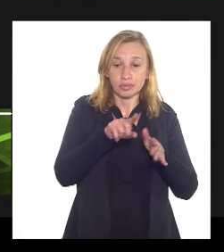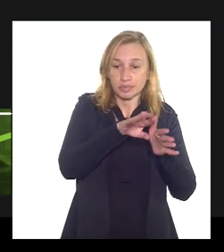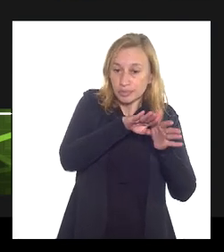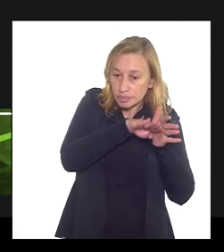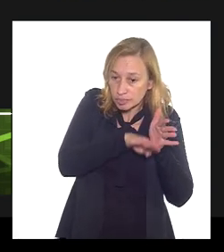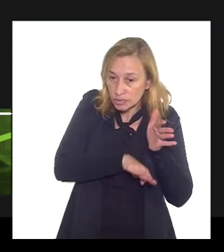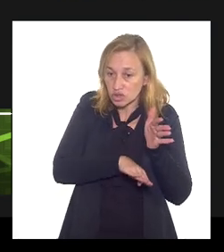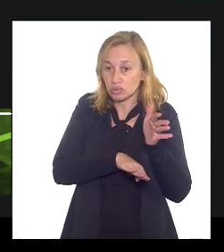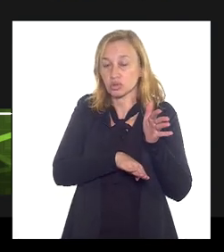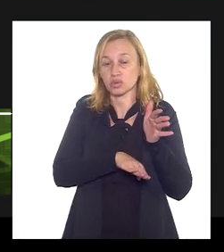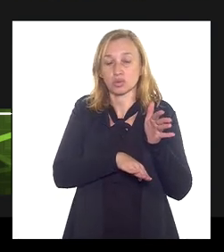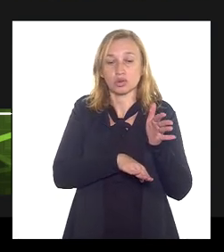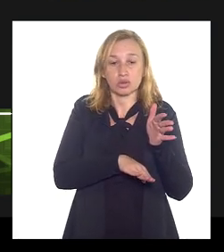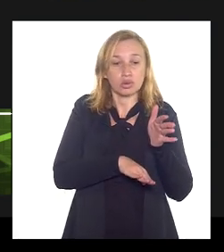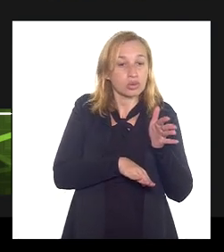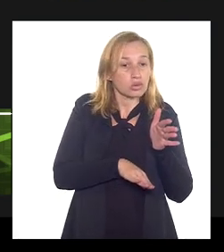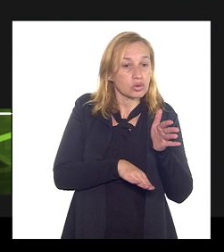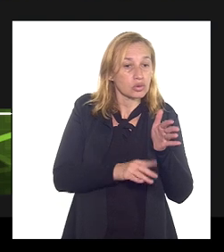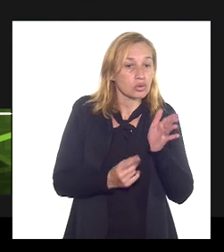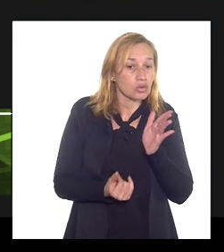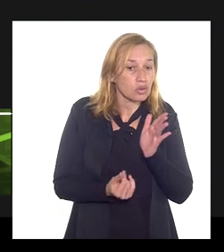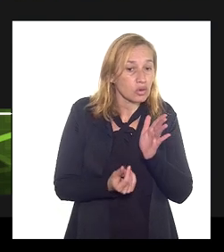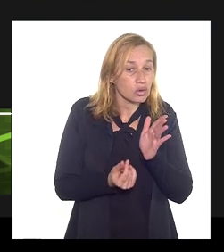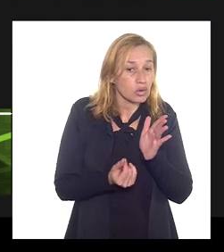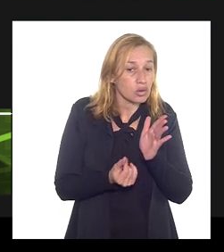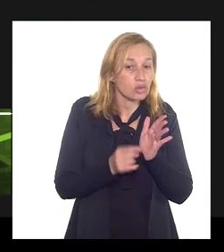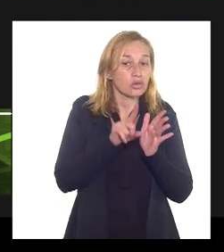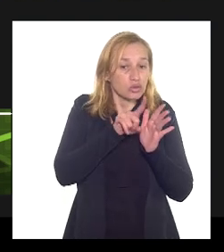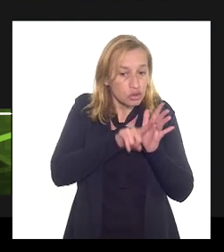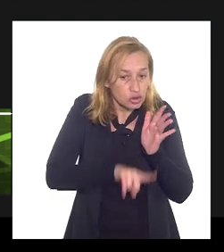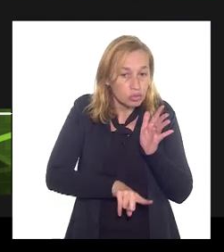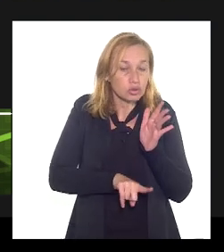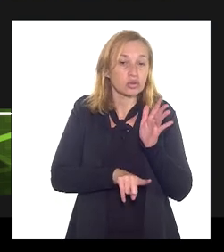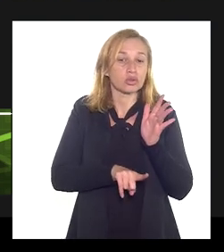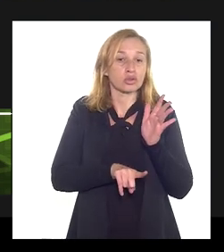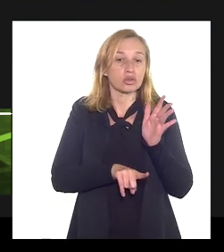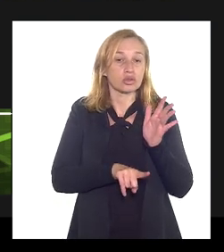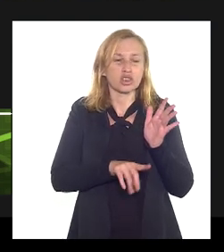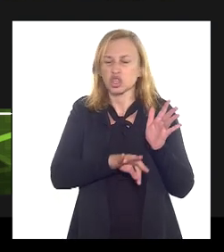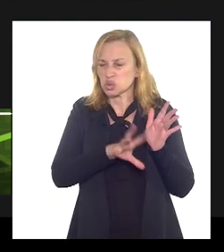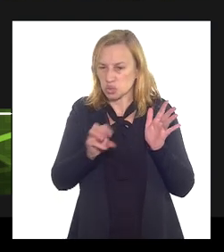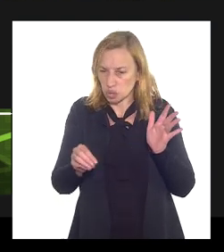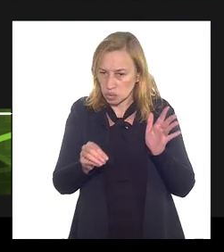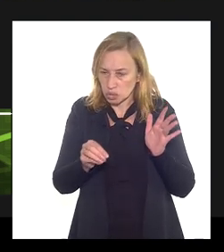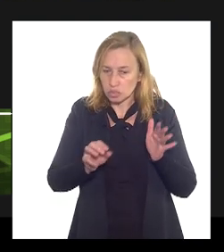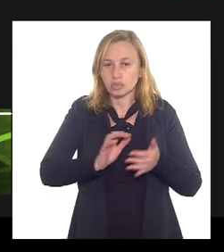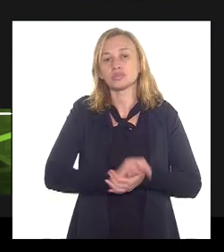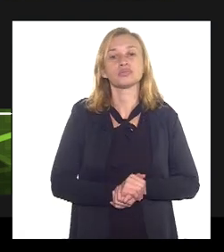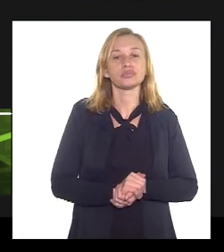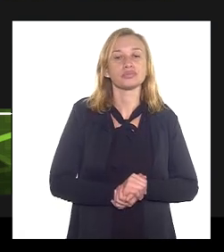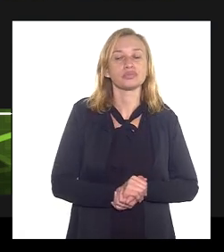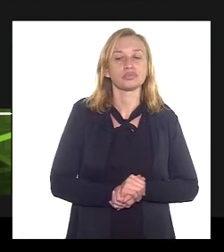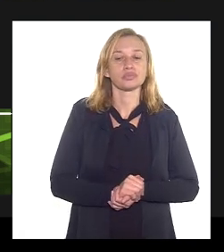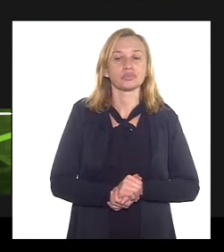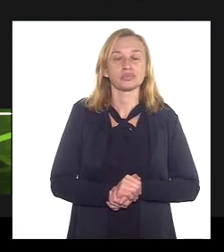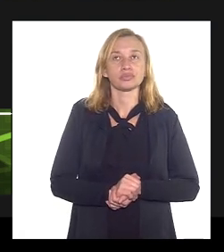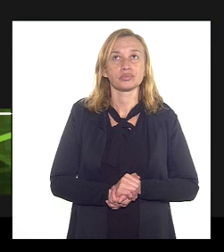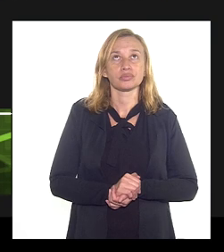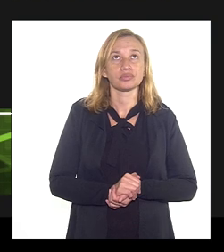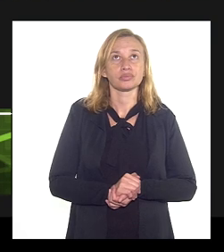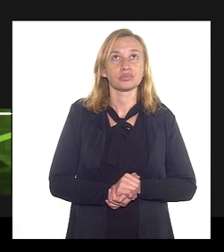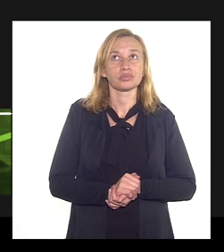os custos em geral caíram e essa coisa tudo então se espera que